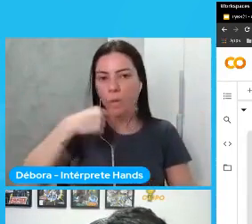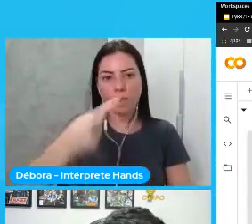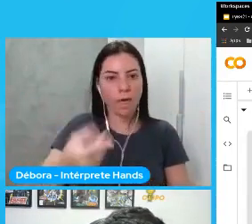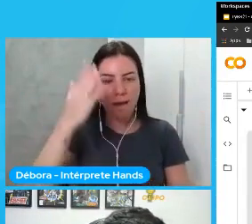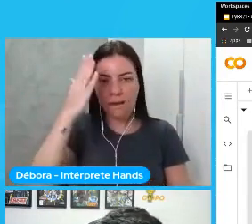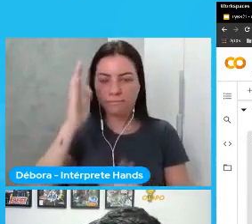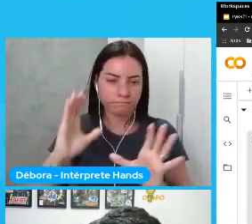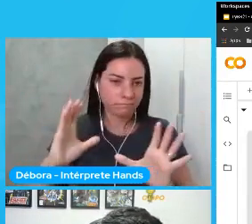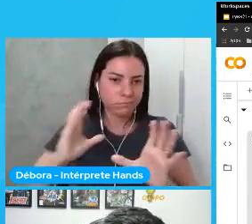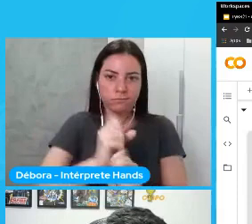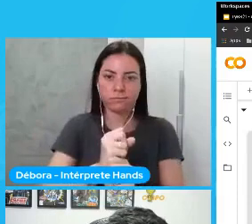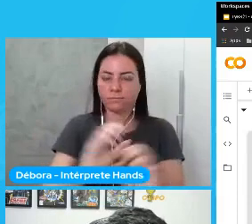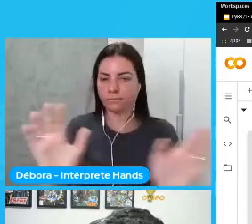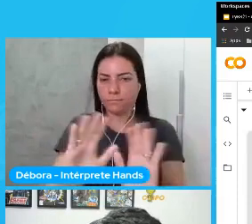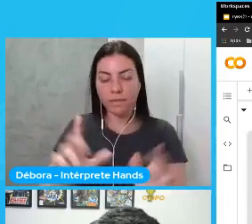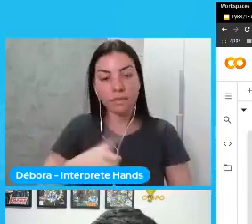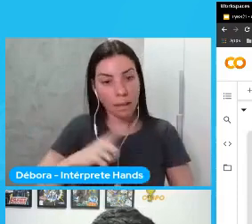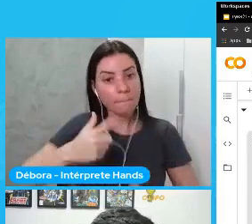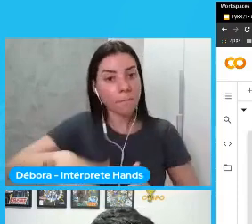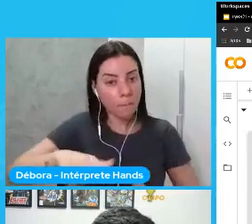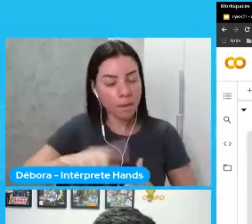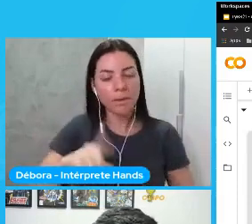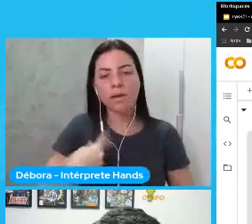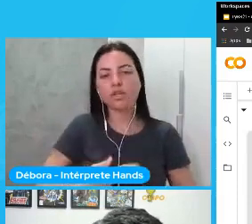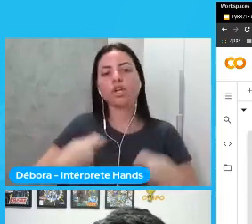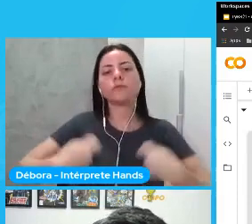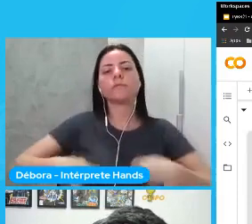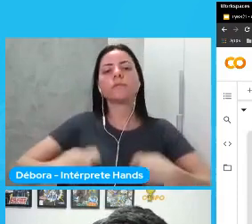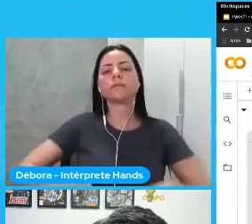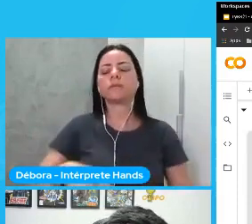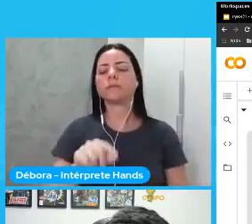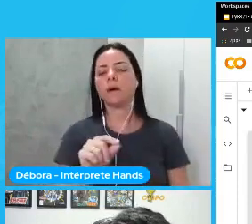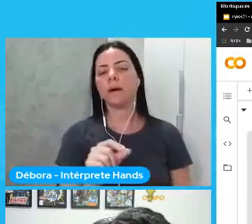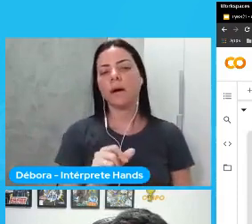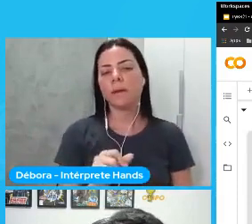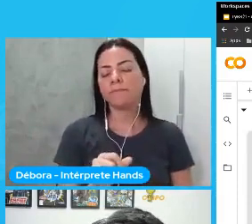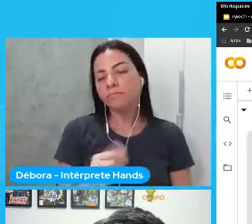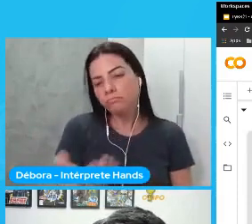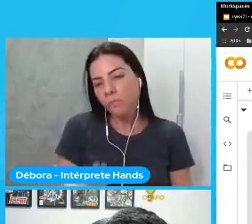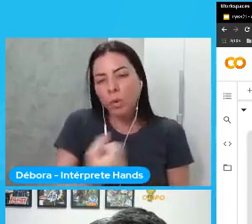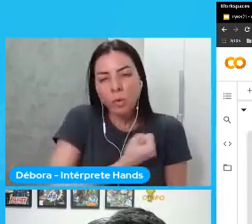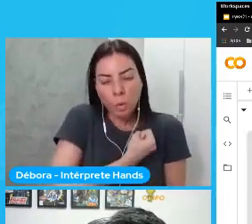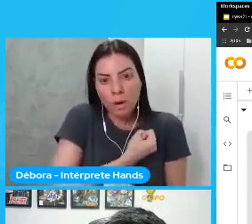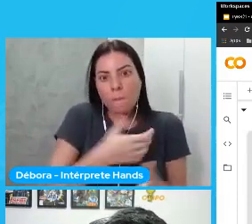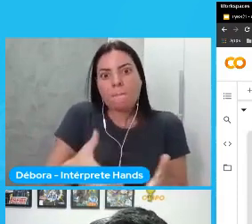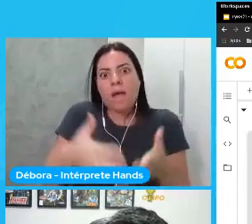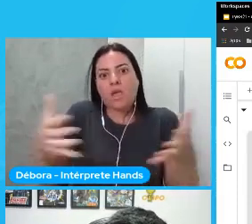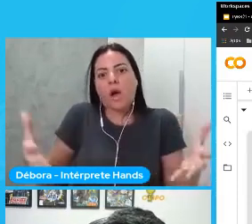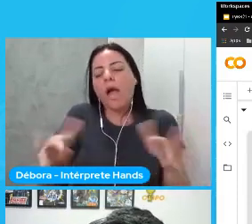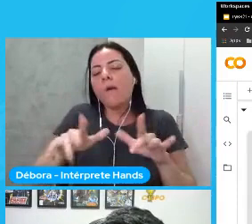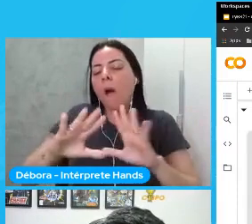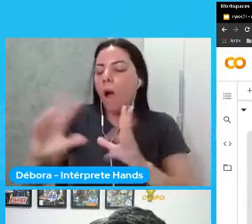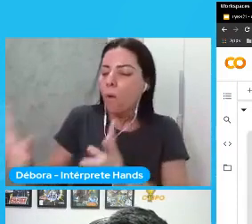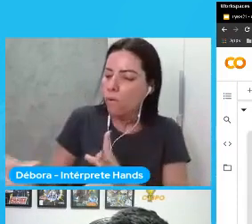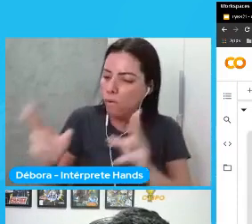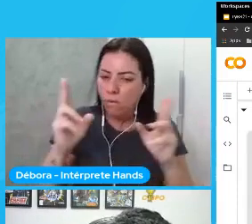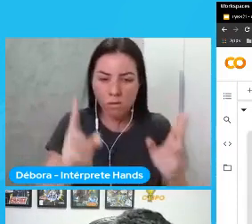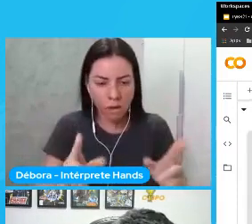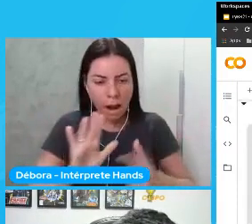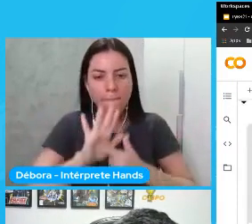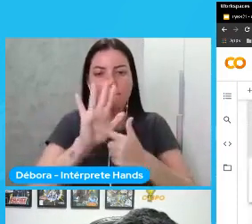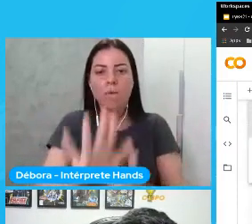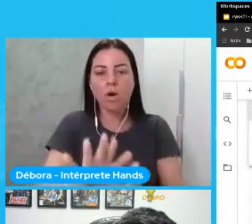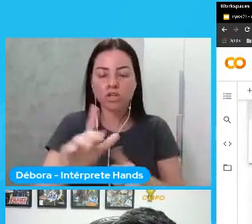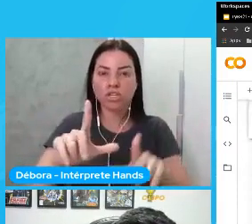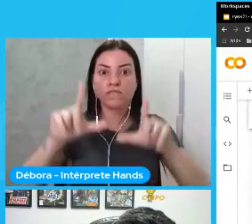a gente tem esse problema que a gente precisa de um número bem maior de amostras de face para a gente conseguir melhorar